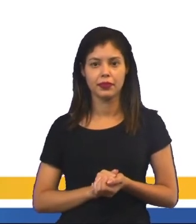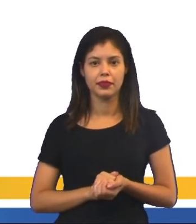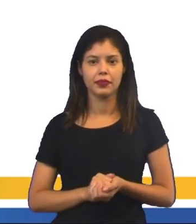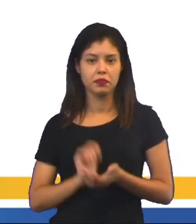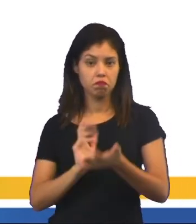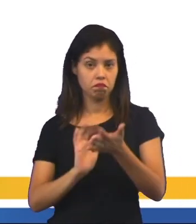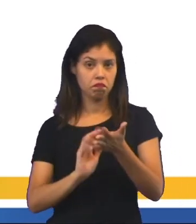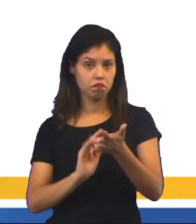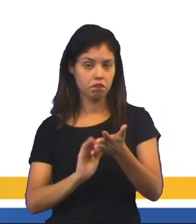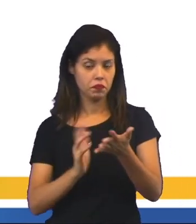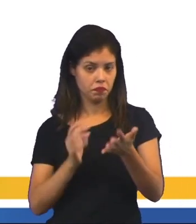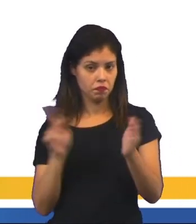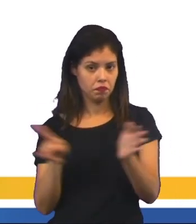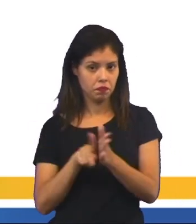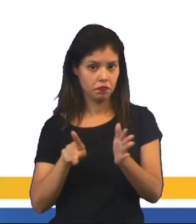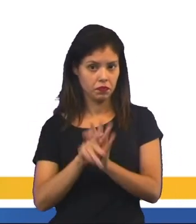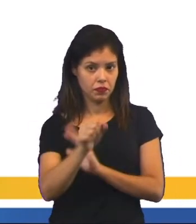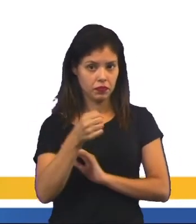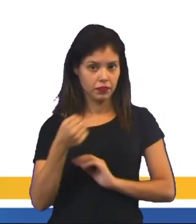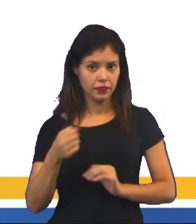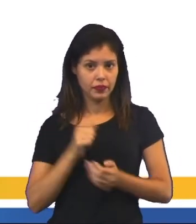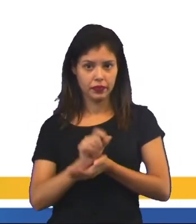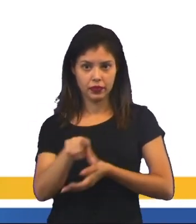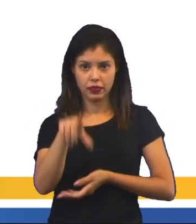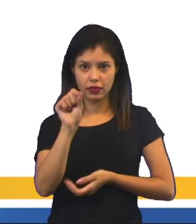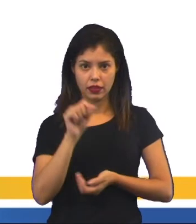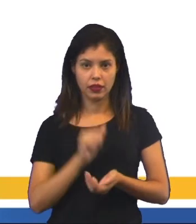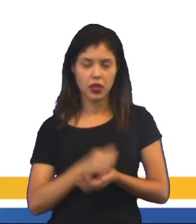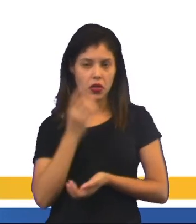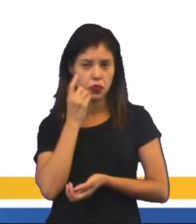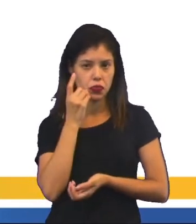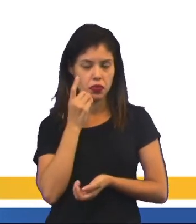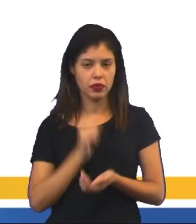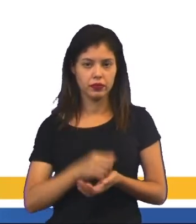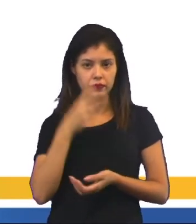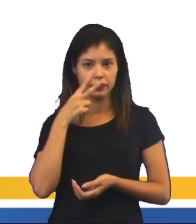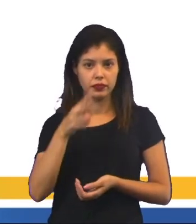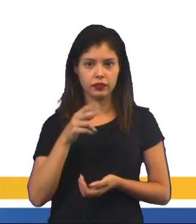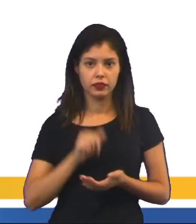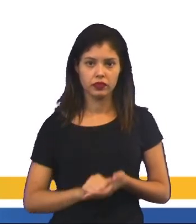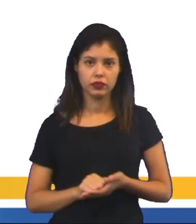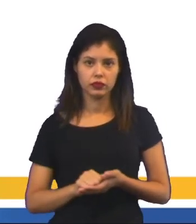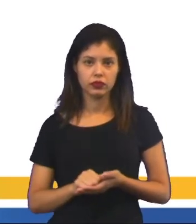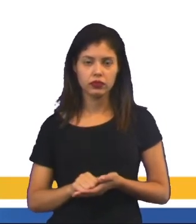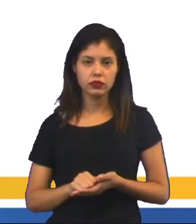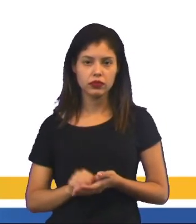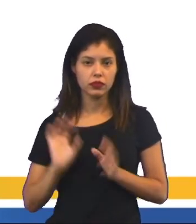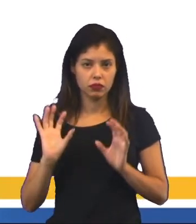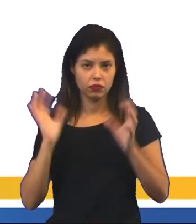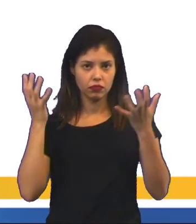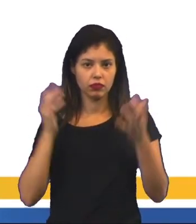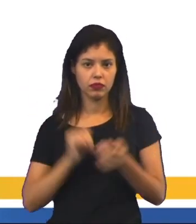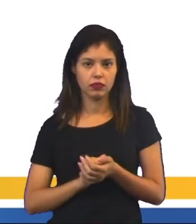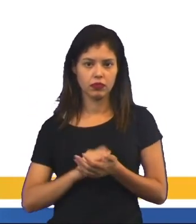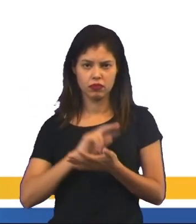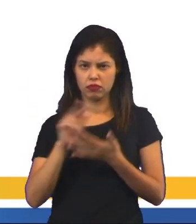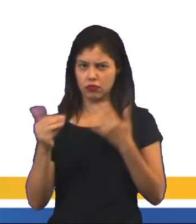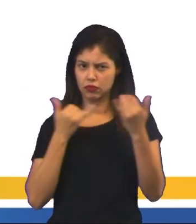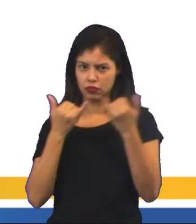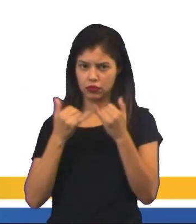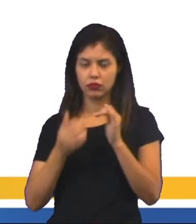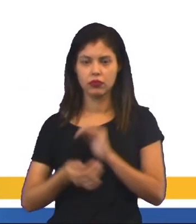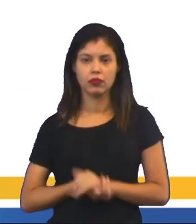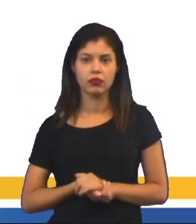touchscreen na sua própria porta para você escolher data, você ver a questão do clima e uma série de